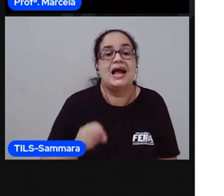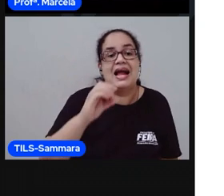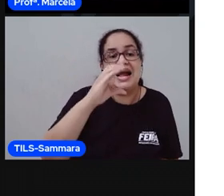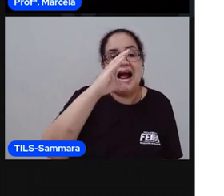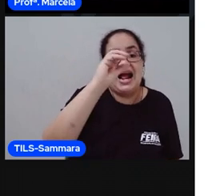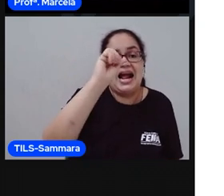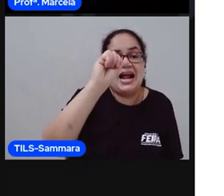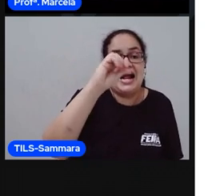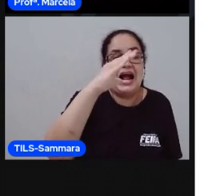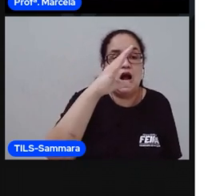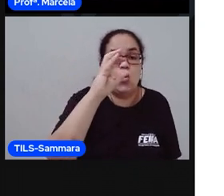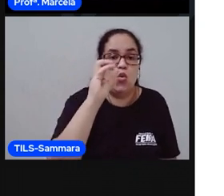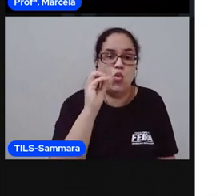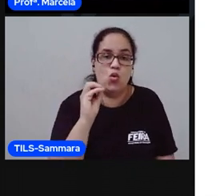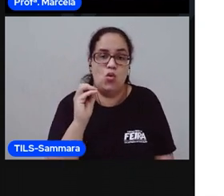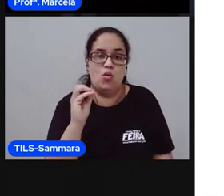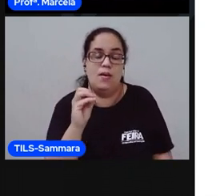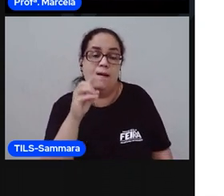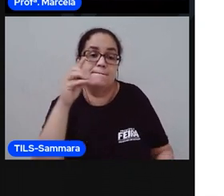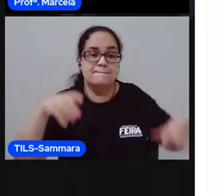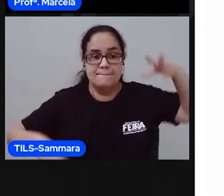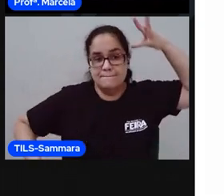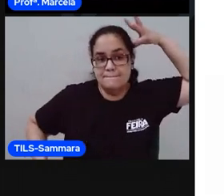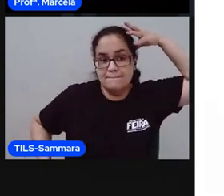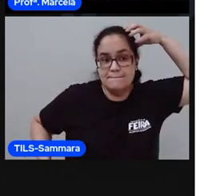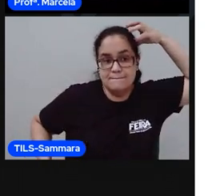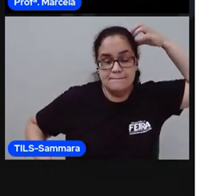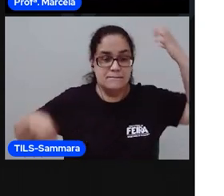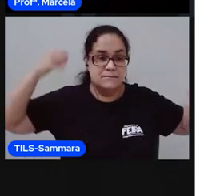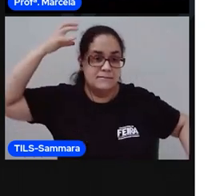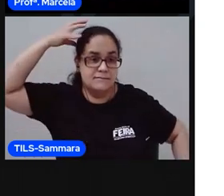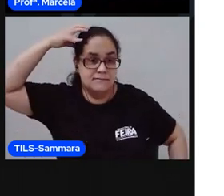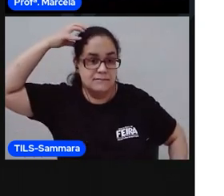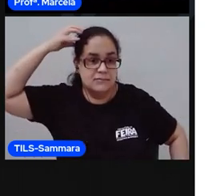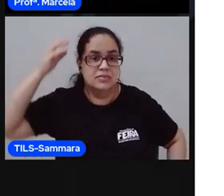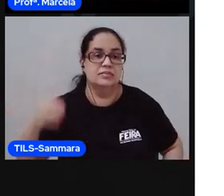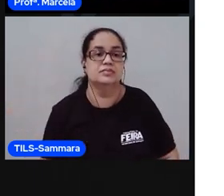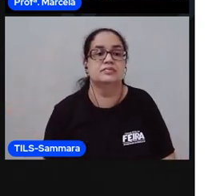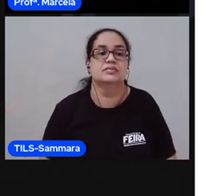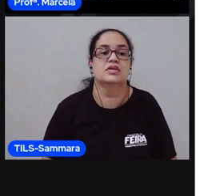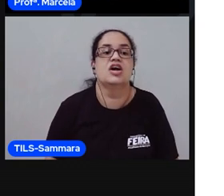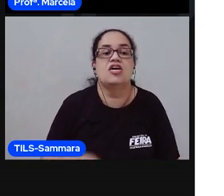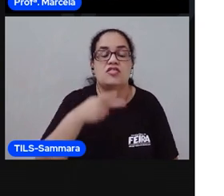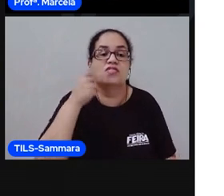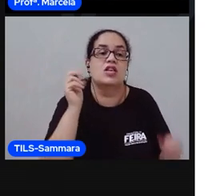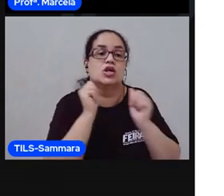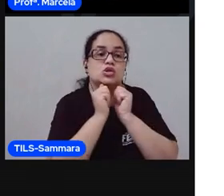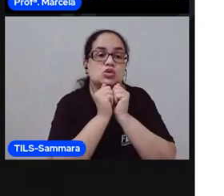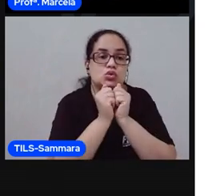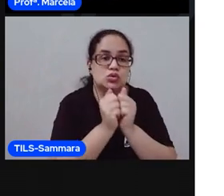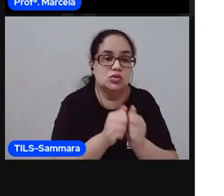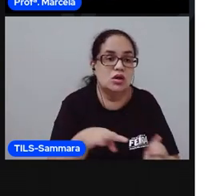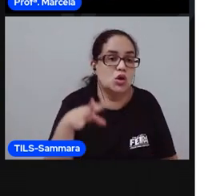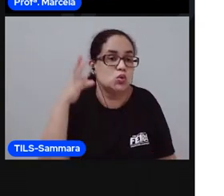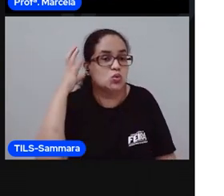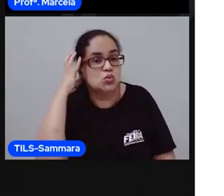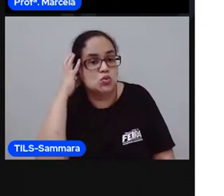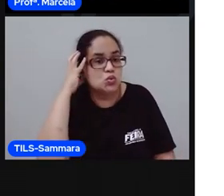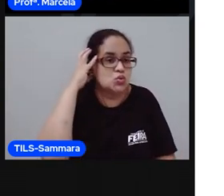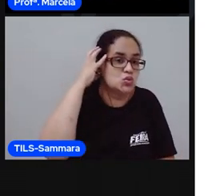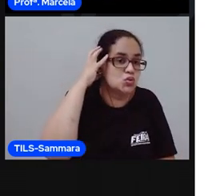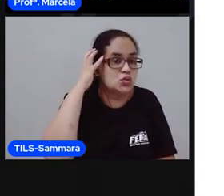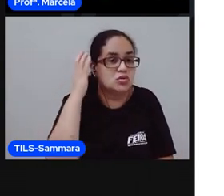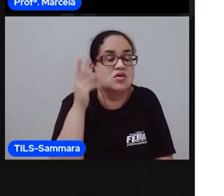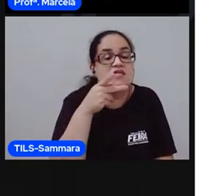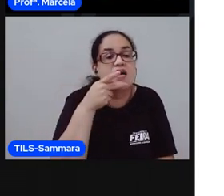Ó, caco. Macaco. Vamos falar juntos. Presta atenção no som. Eu falo